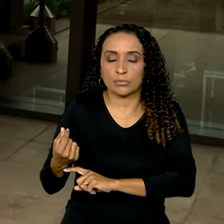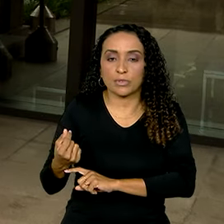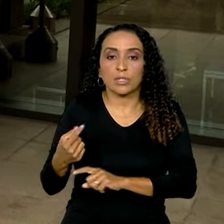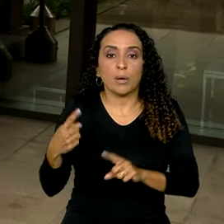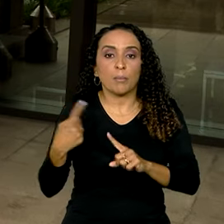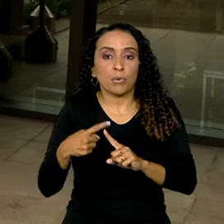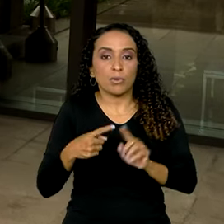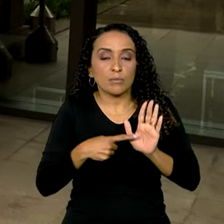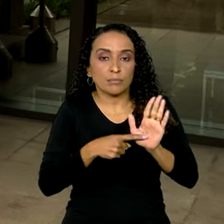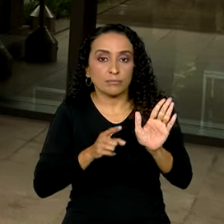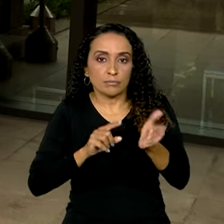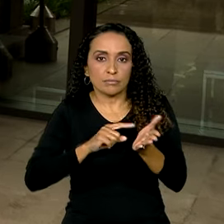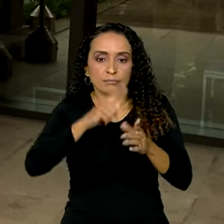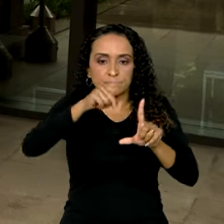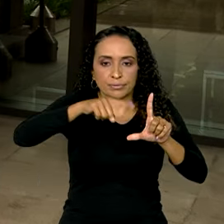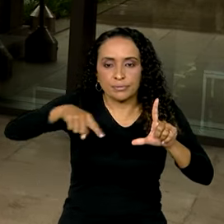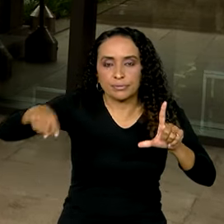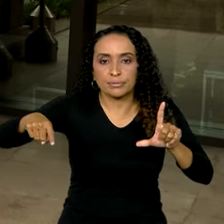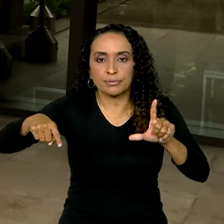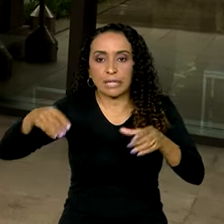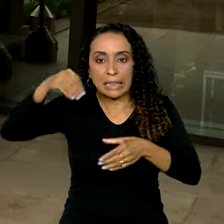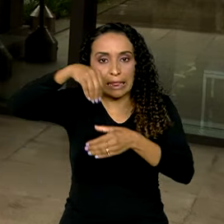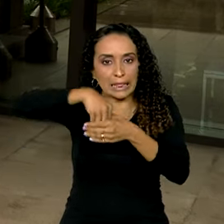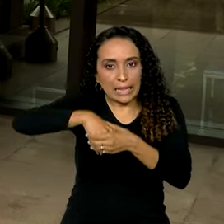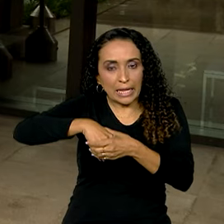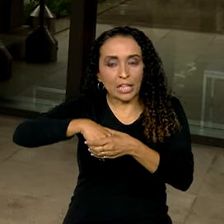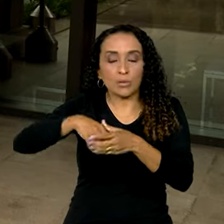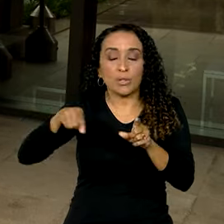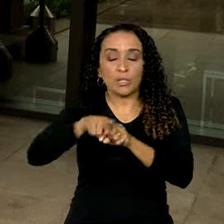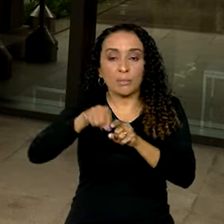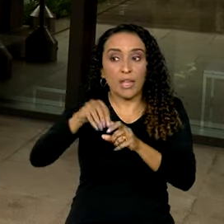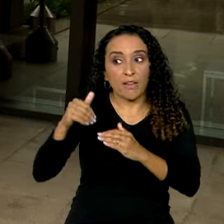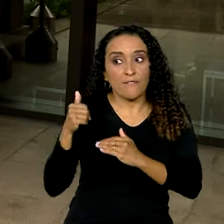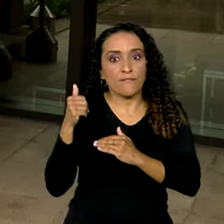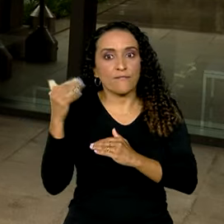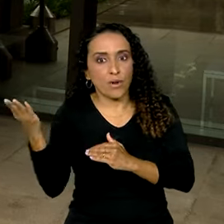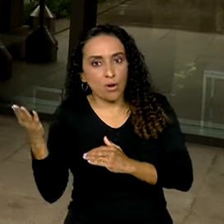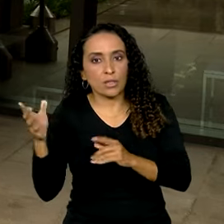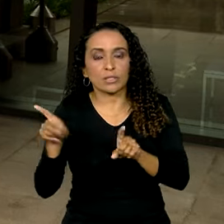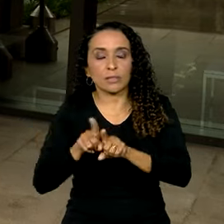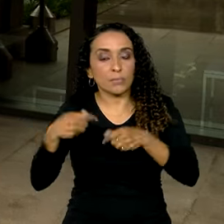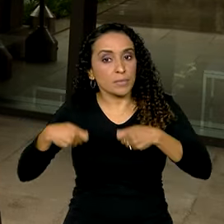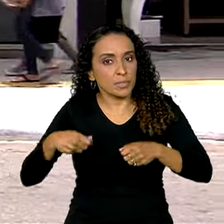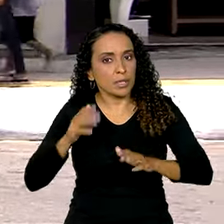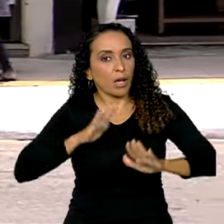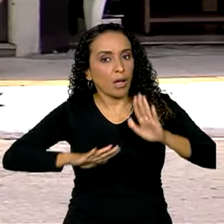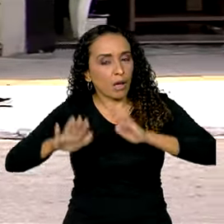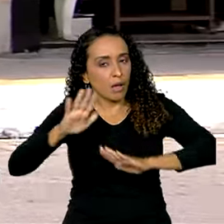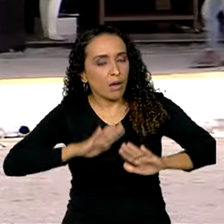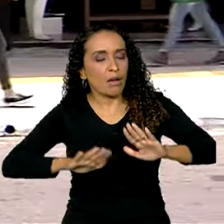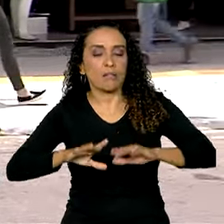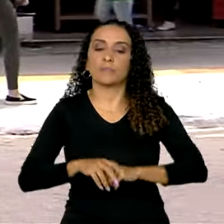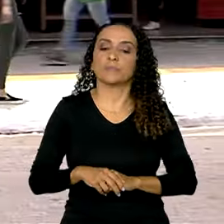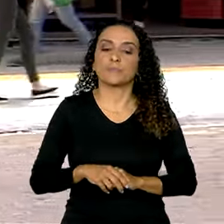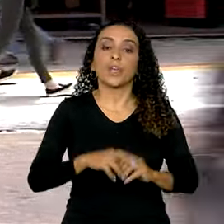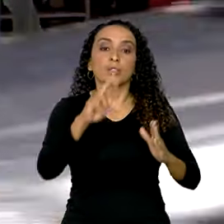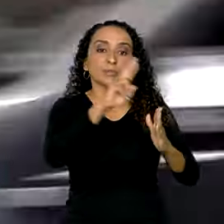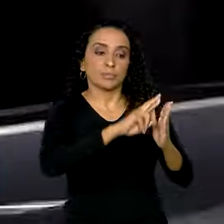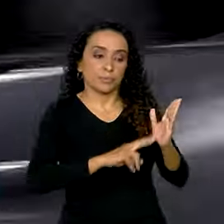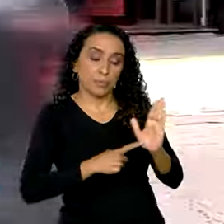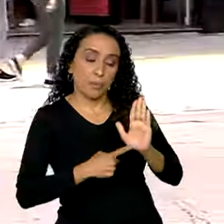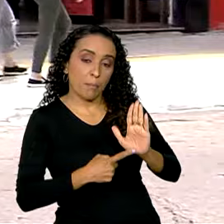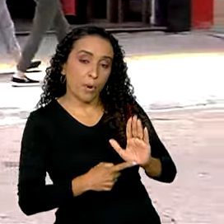dos indicadores internos, o cenário externo demanda cautela. O relatório